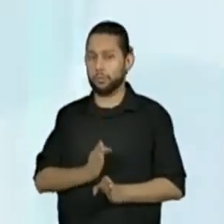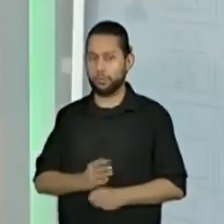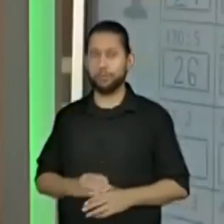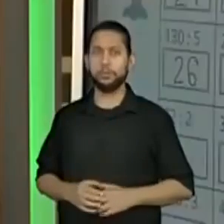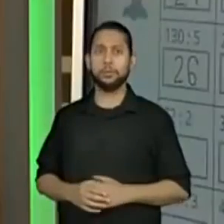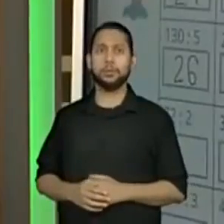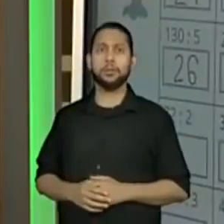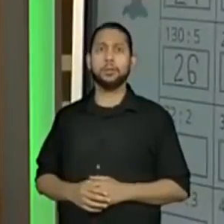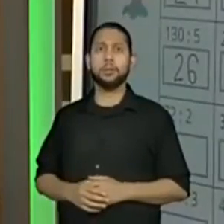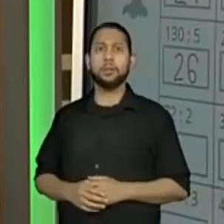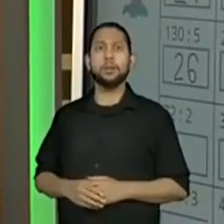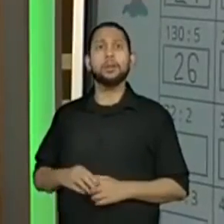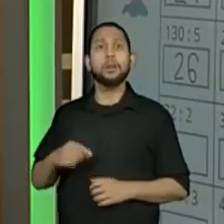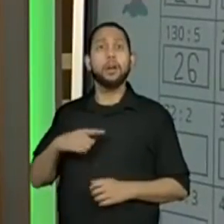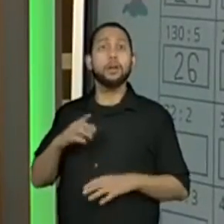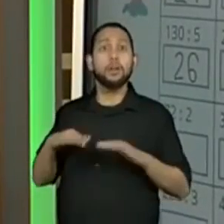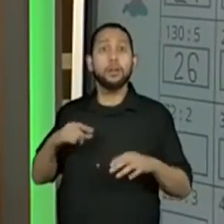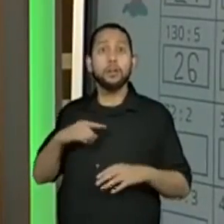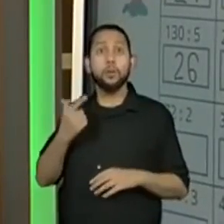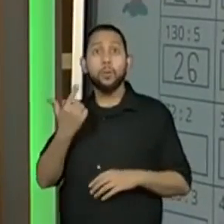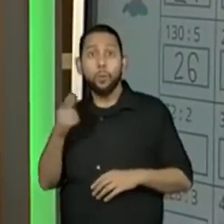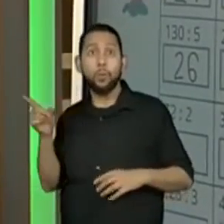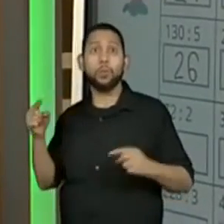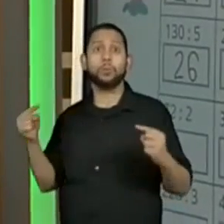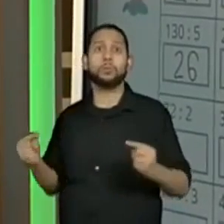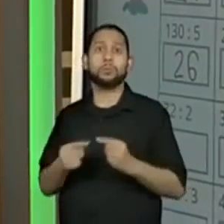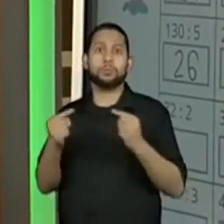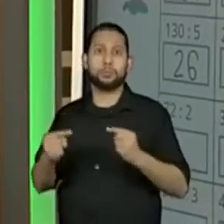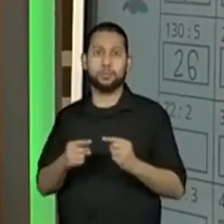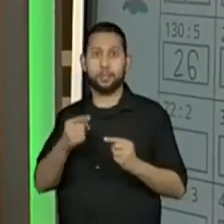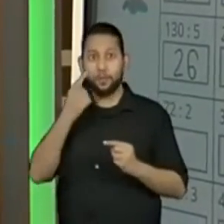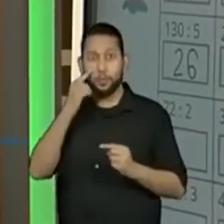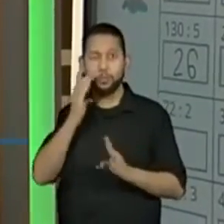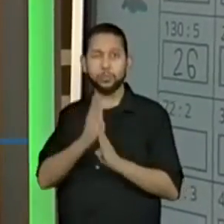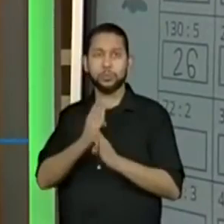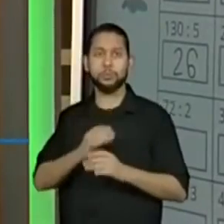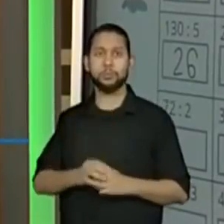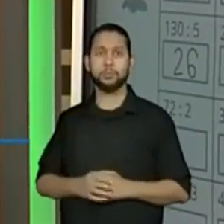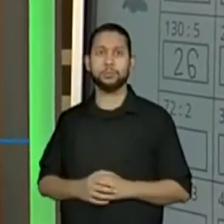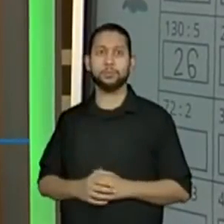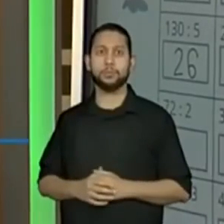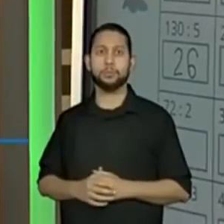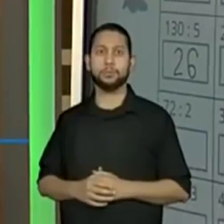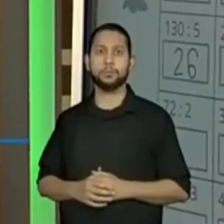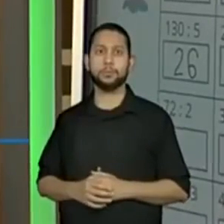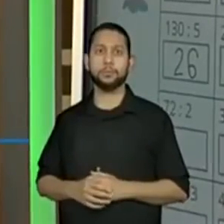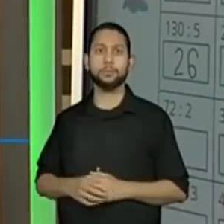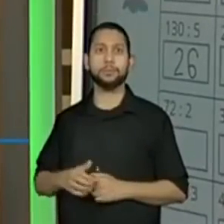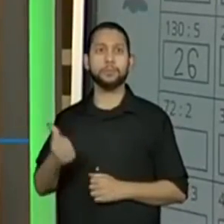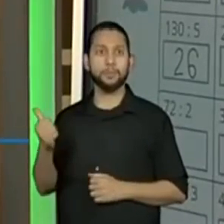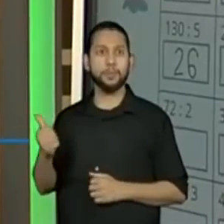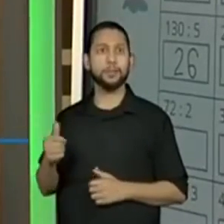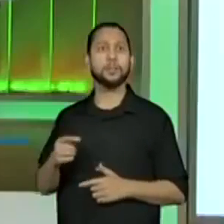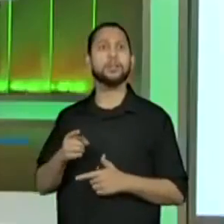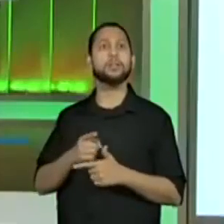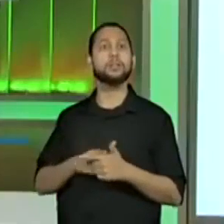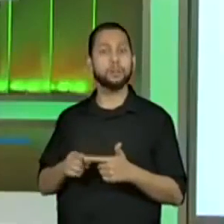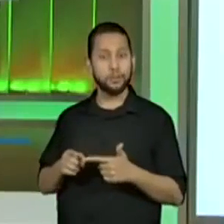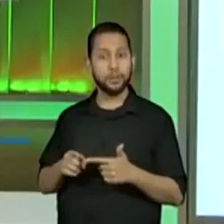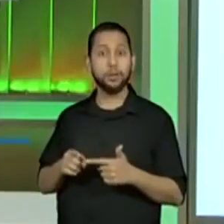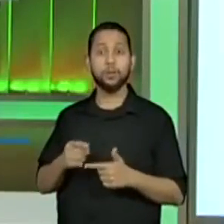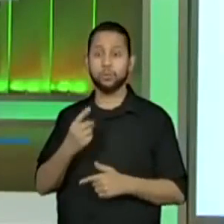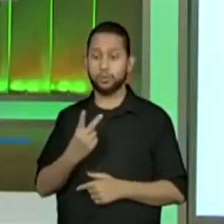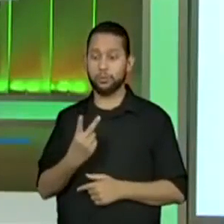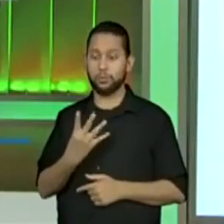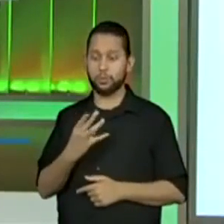descobrindo se há outras operações aí equivalentes nesse caso. Estamos trabalhando com as divisões. 240